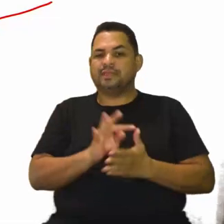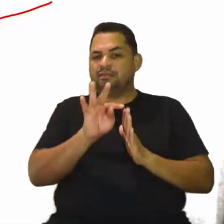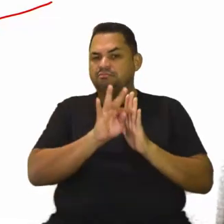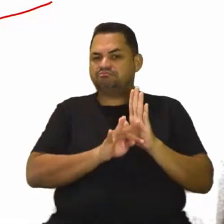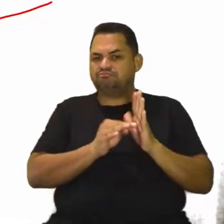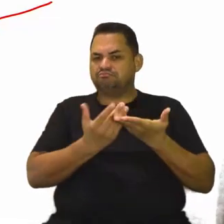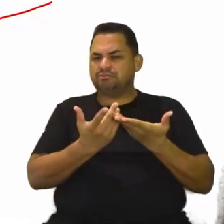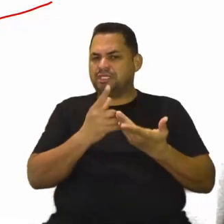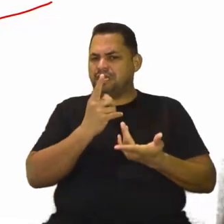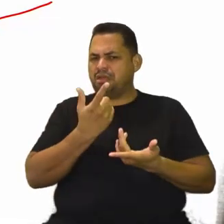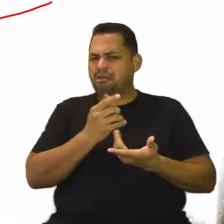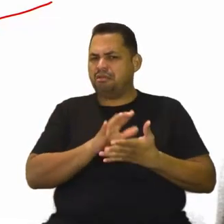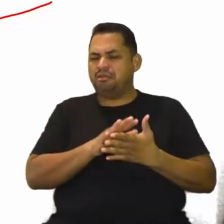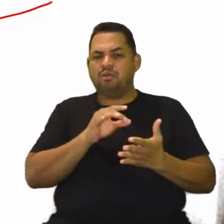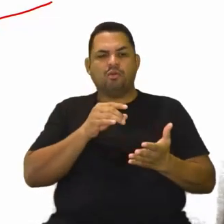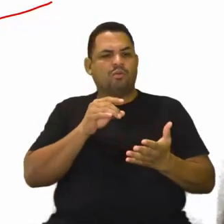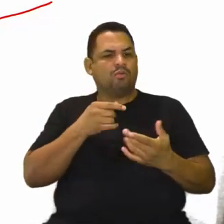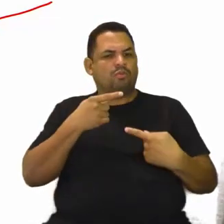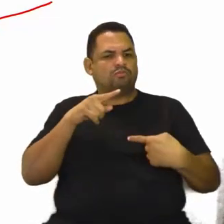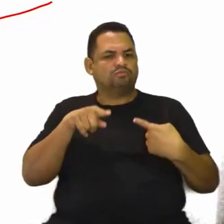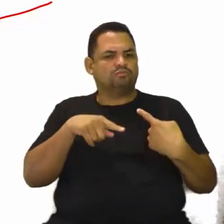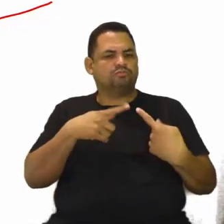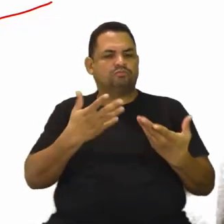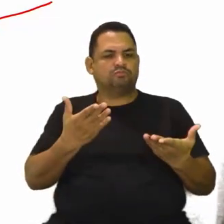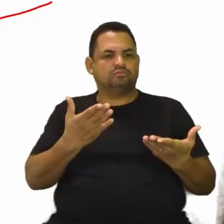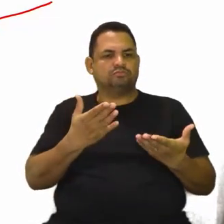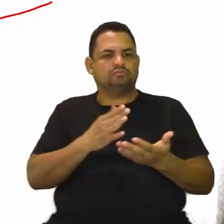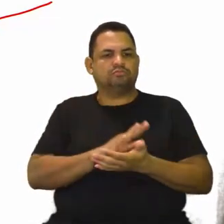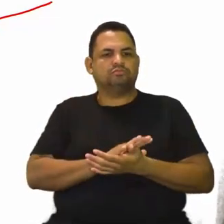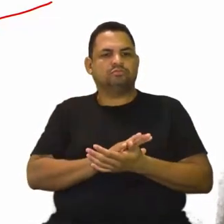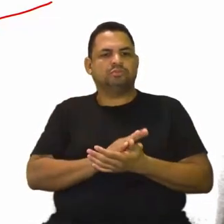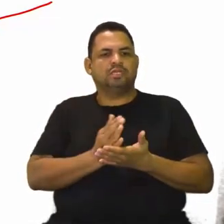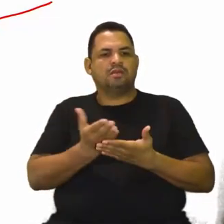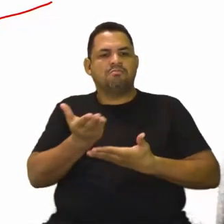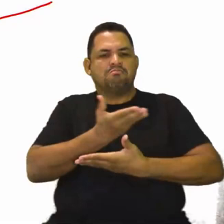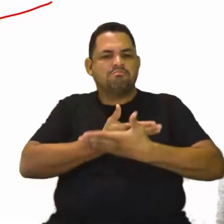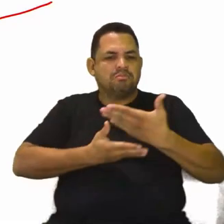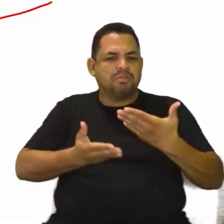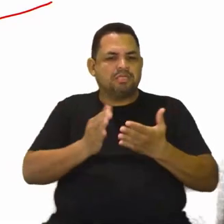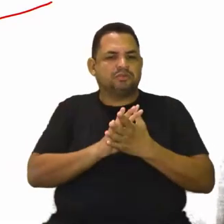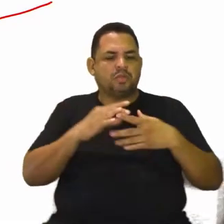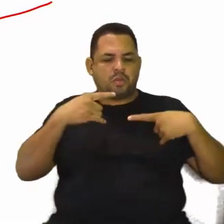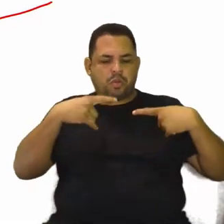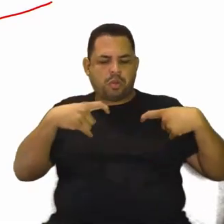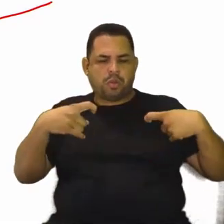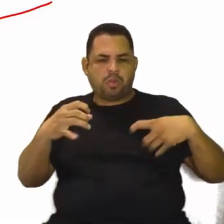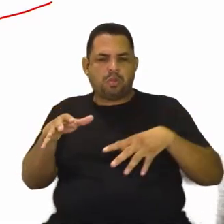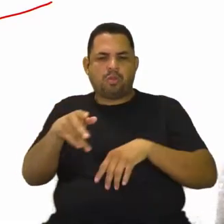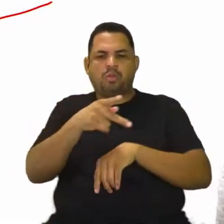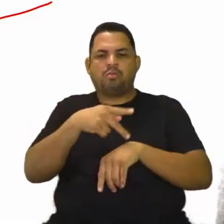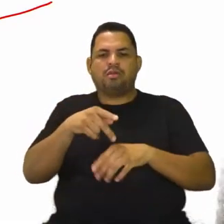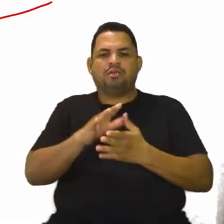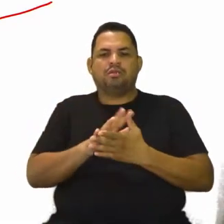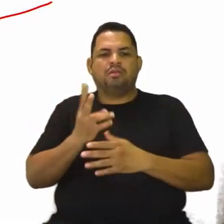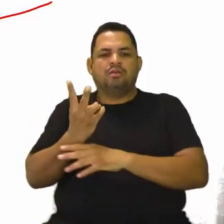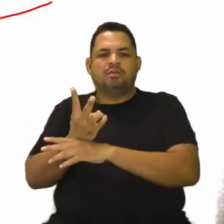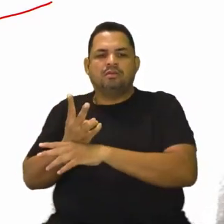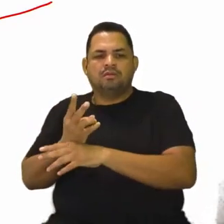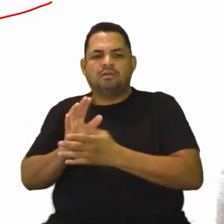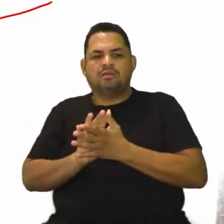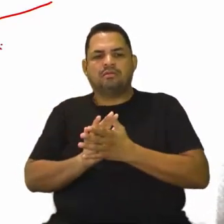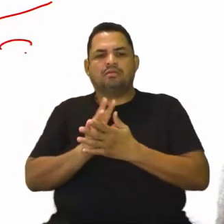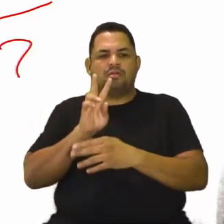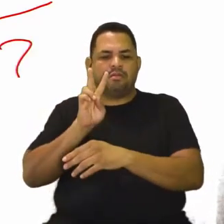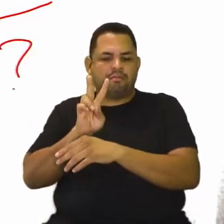será que é a missão? Ou seria agir como mediador dos conflitos internacionais, procurando preservar a paz